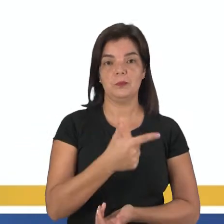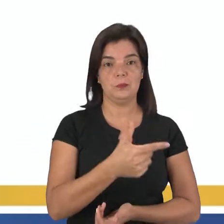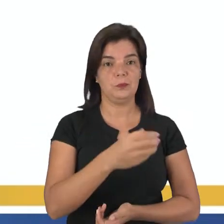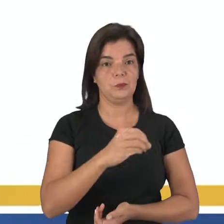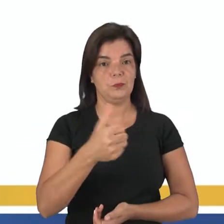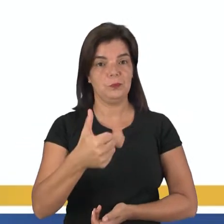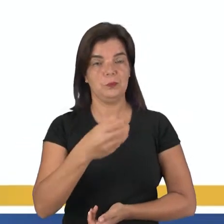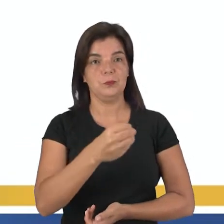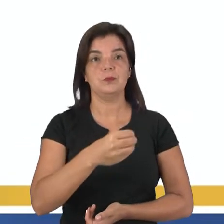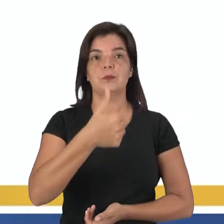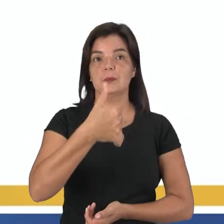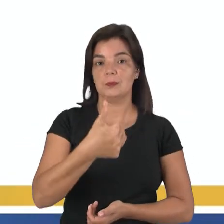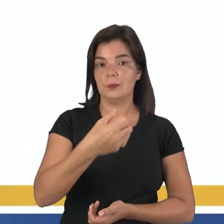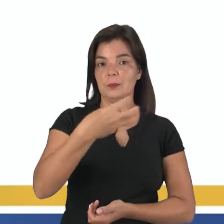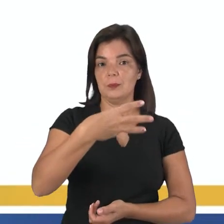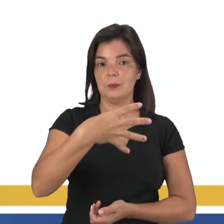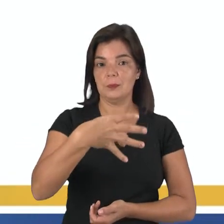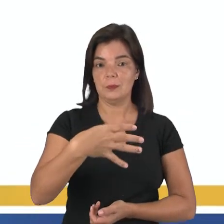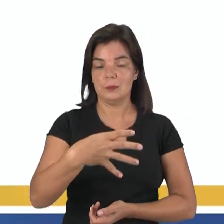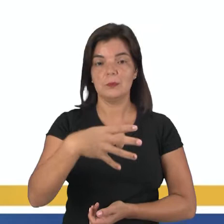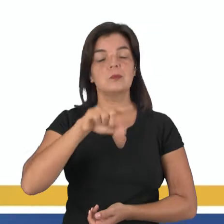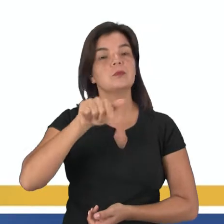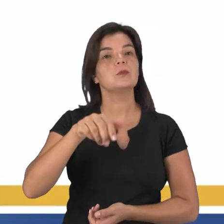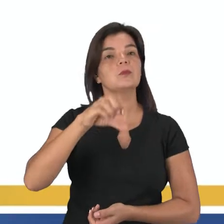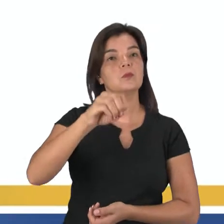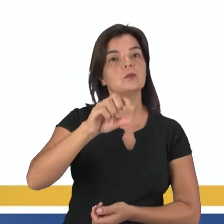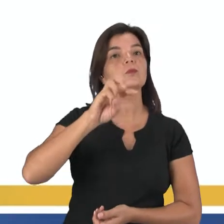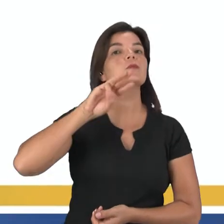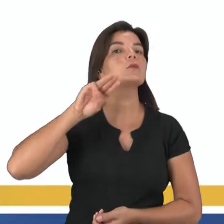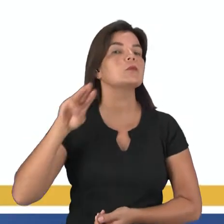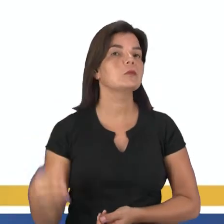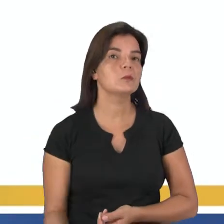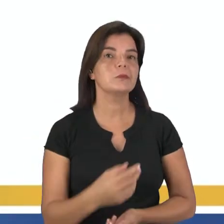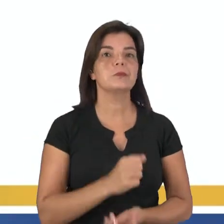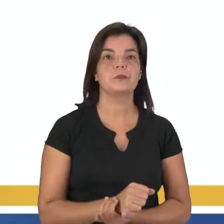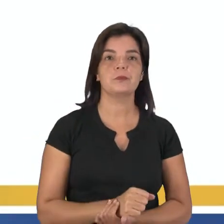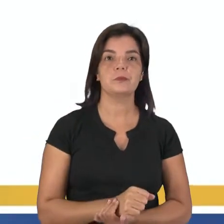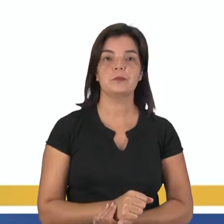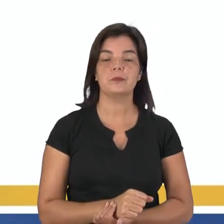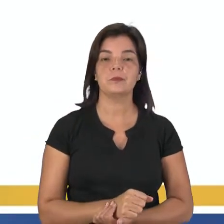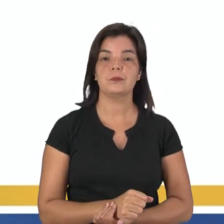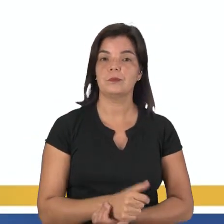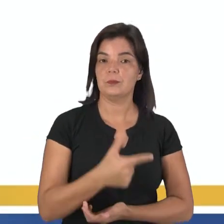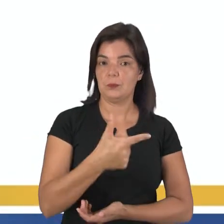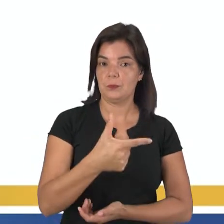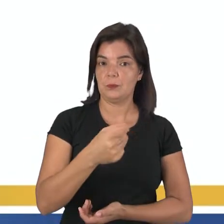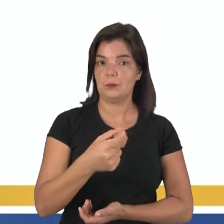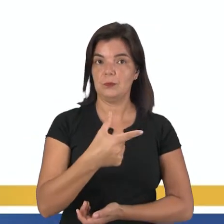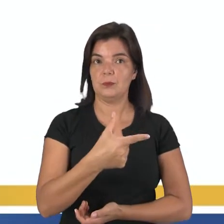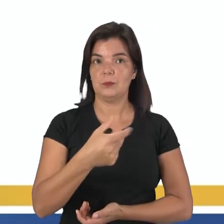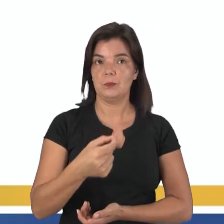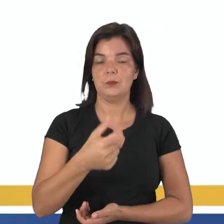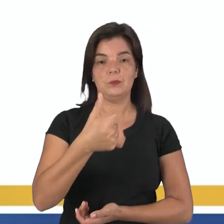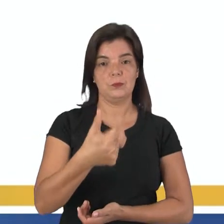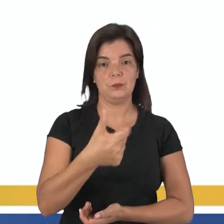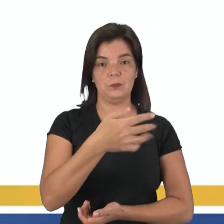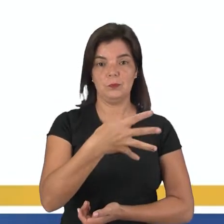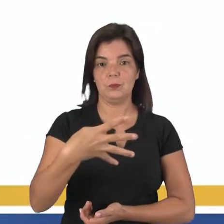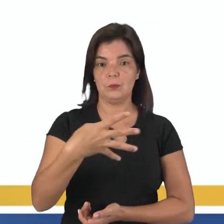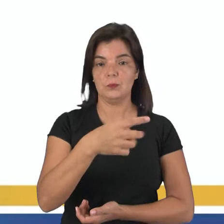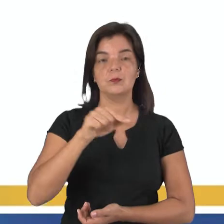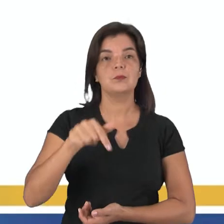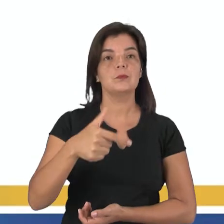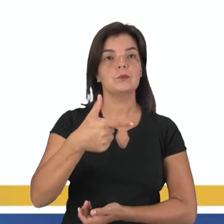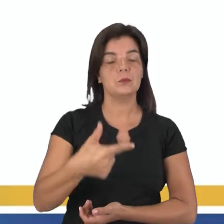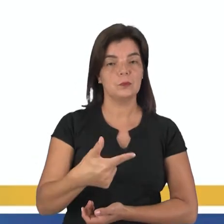2010, 134,9 milhões. E do 2020, 144